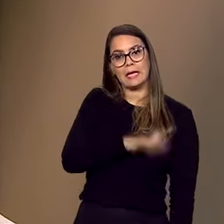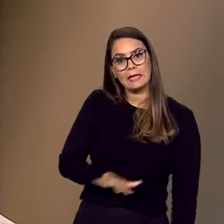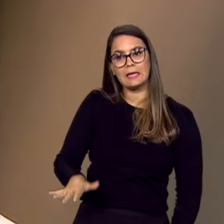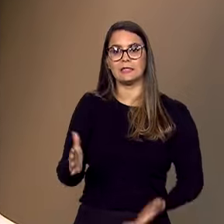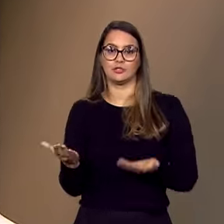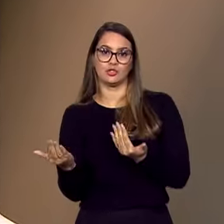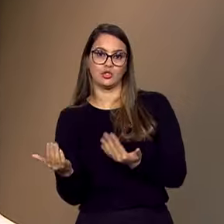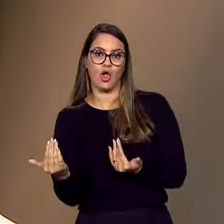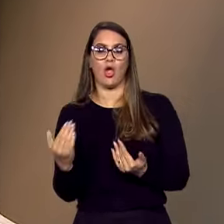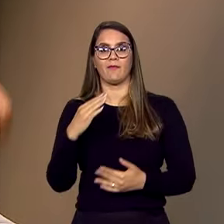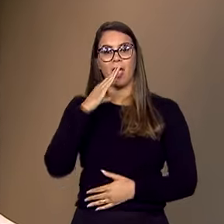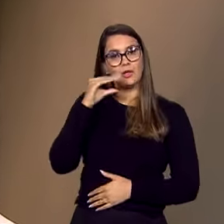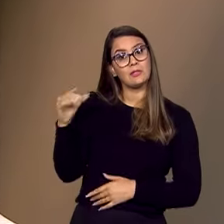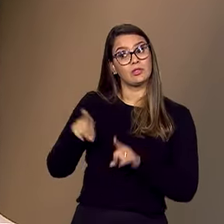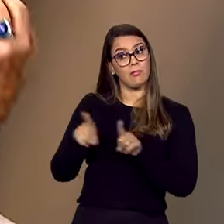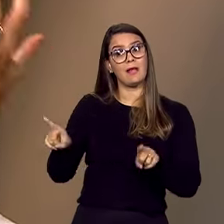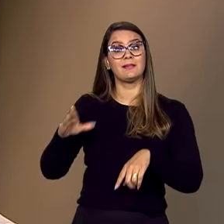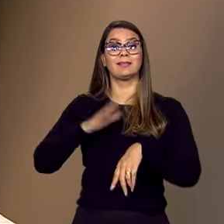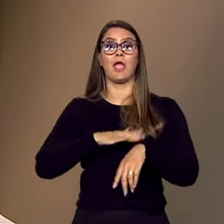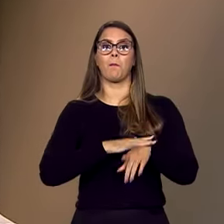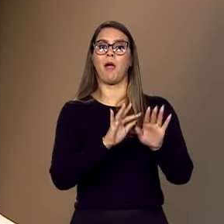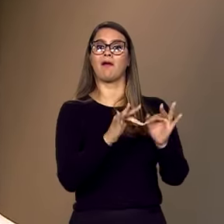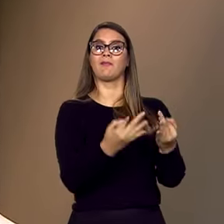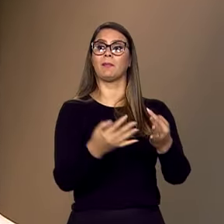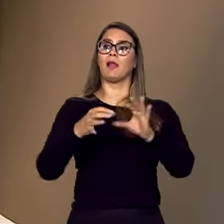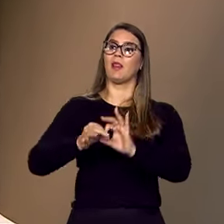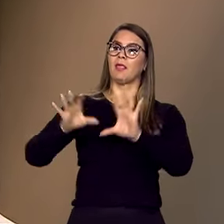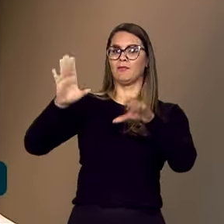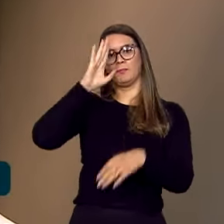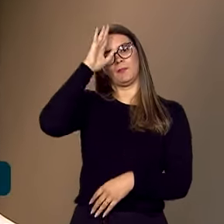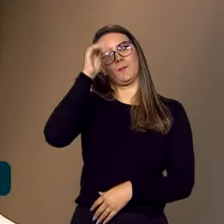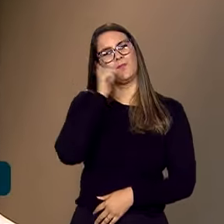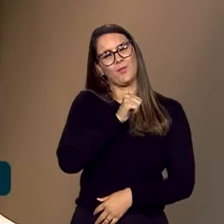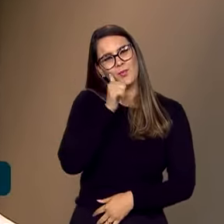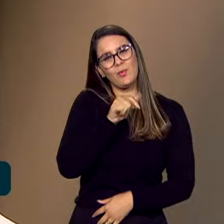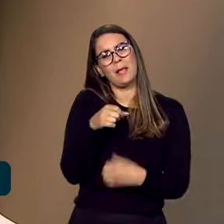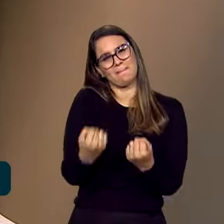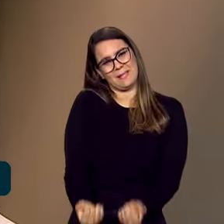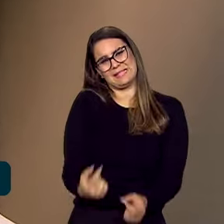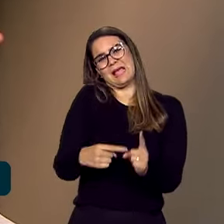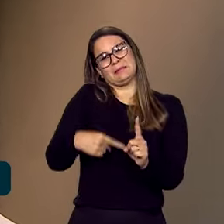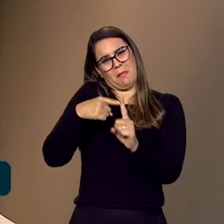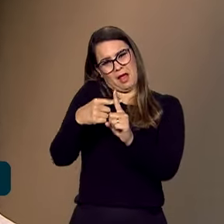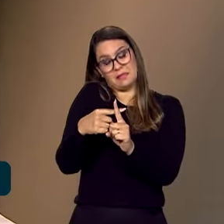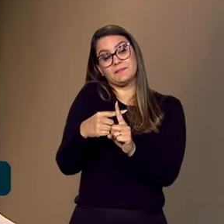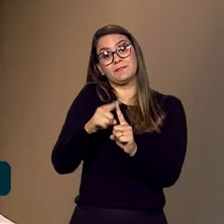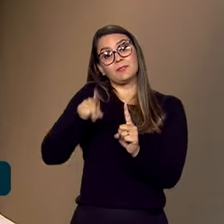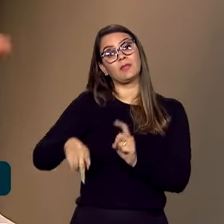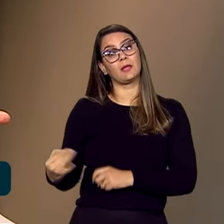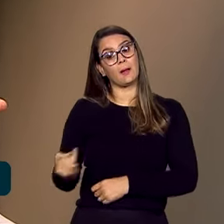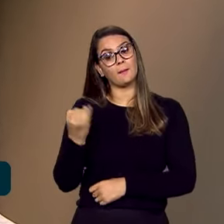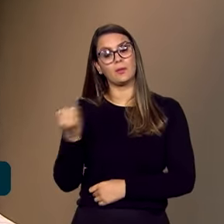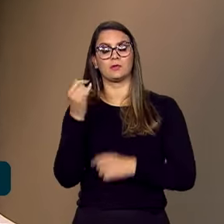dos jovens, dos adolescentes, mas liberam o tempo das famílias e, principalmente, das mulheres, que são as mais encarregadas. Existem, é muito importante